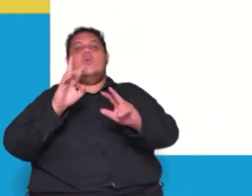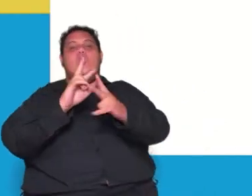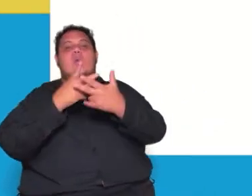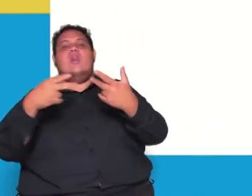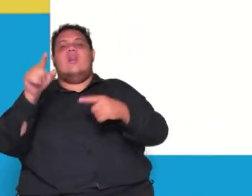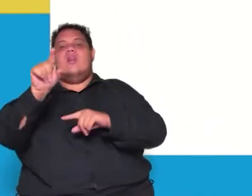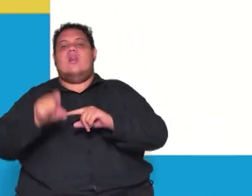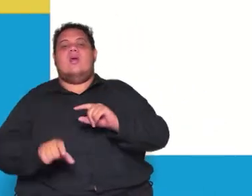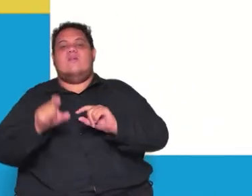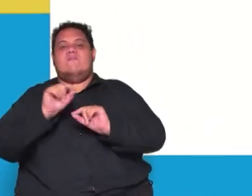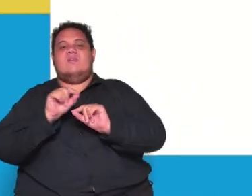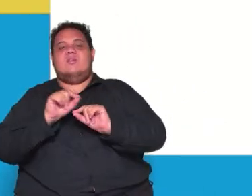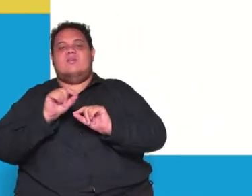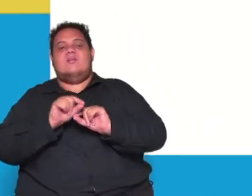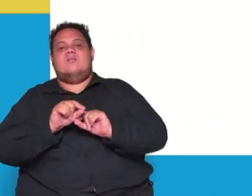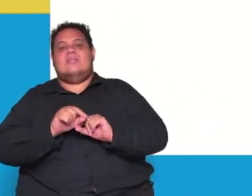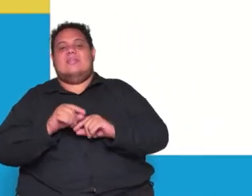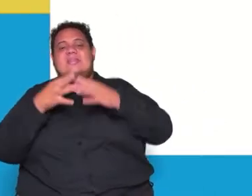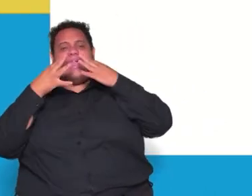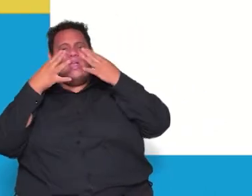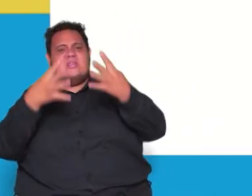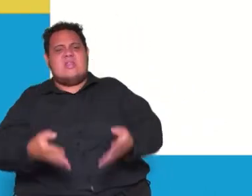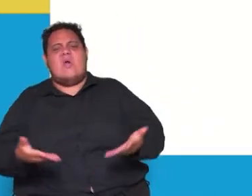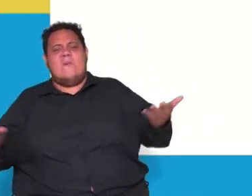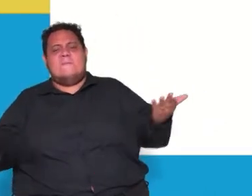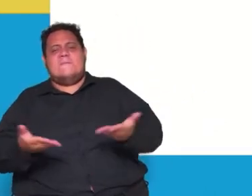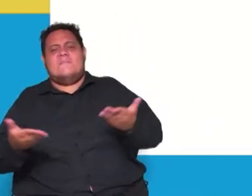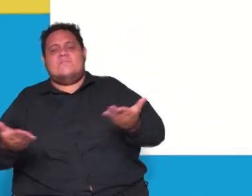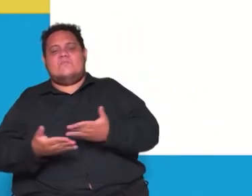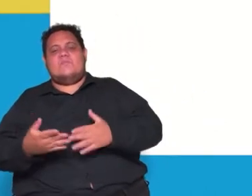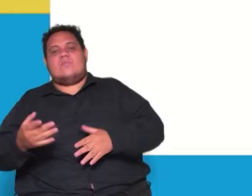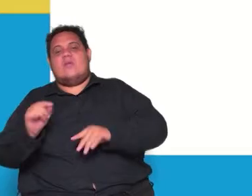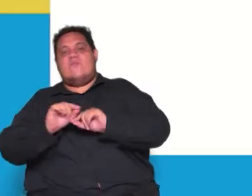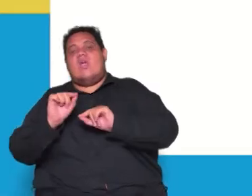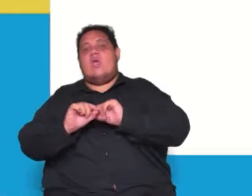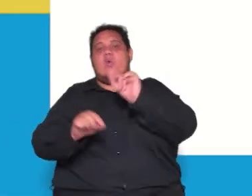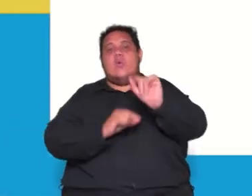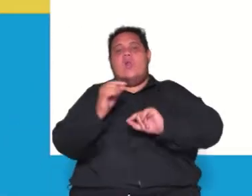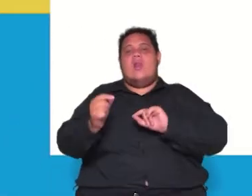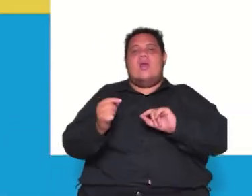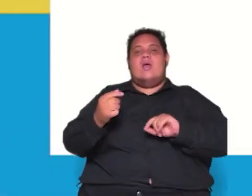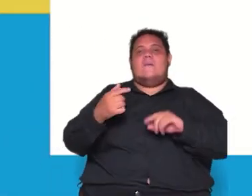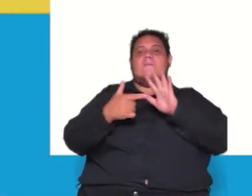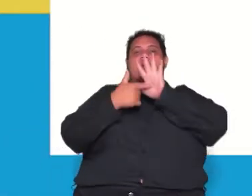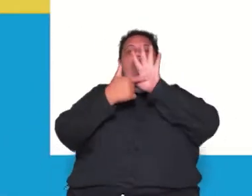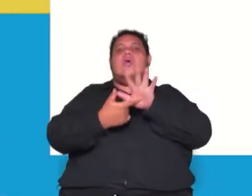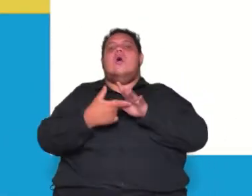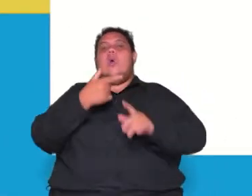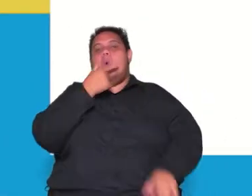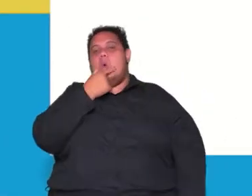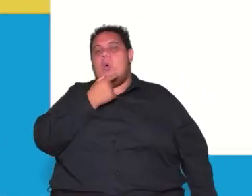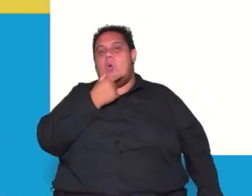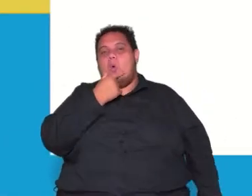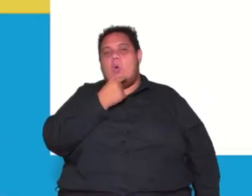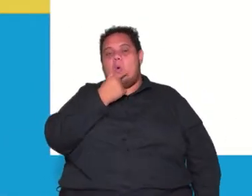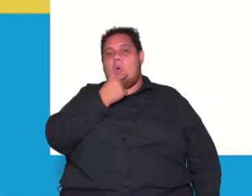Locke preste atenção nessa obra John Locke afirmava que os homens